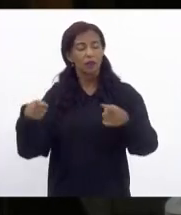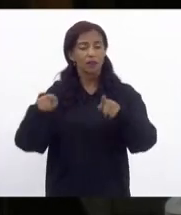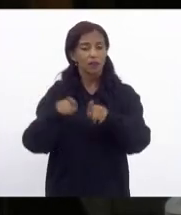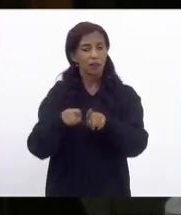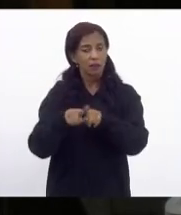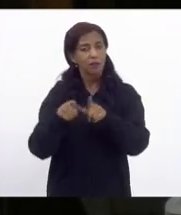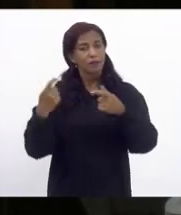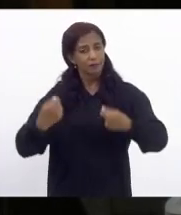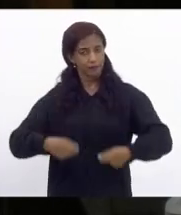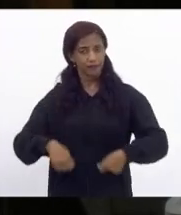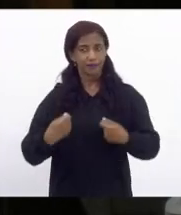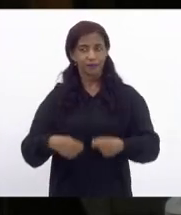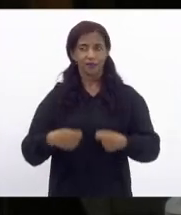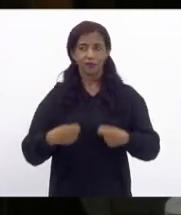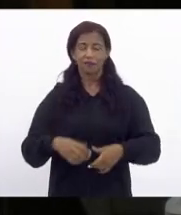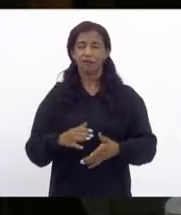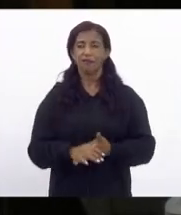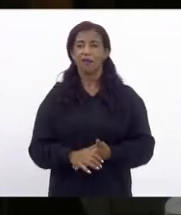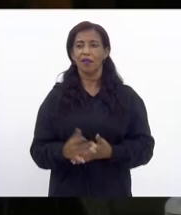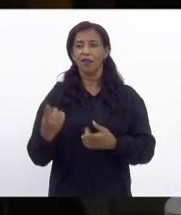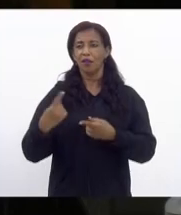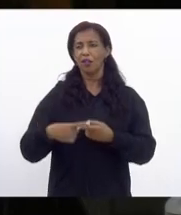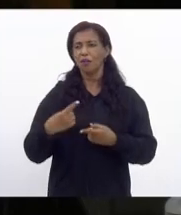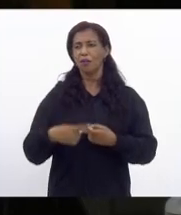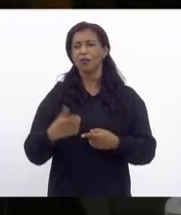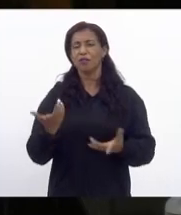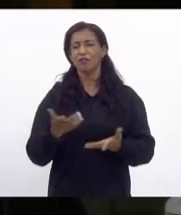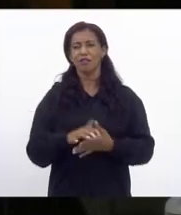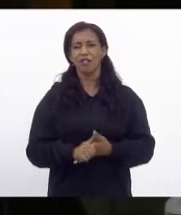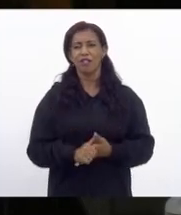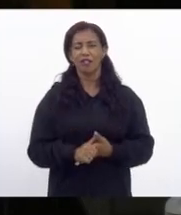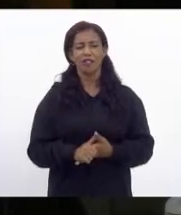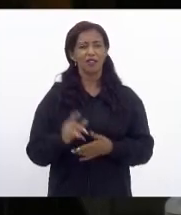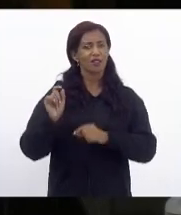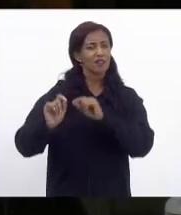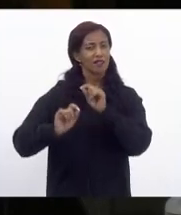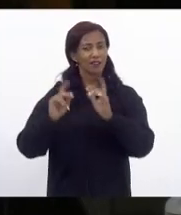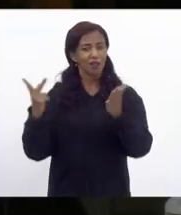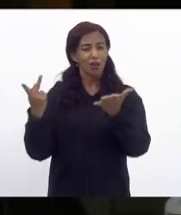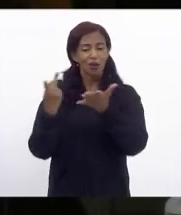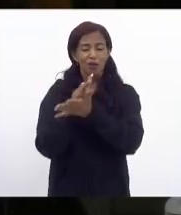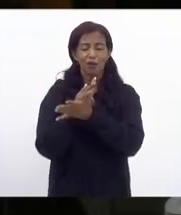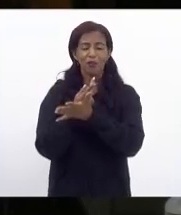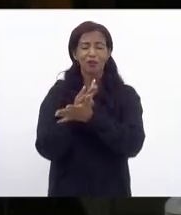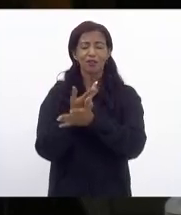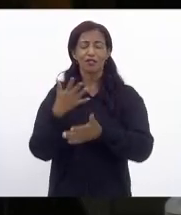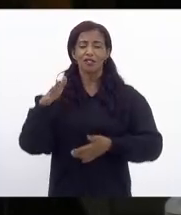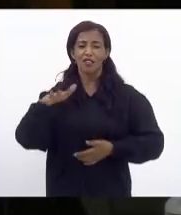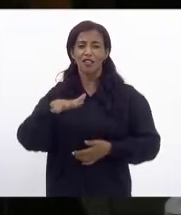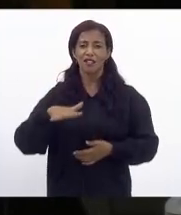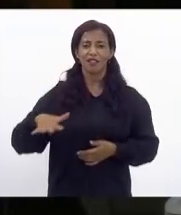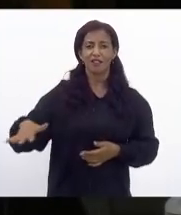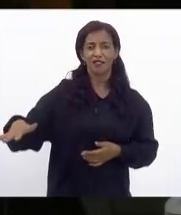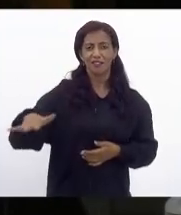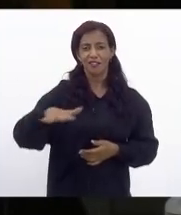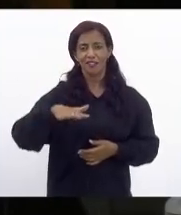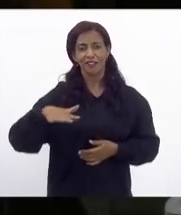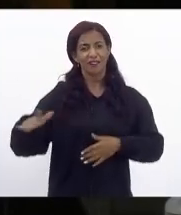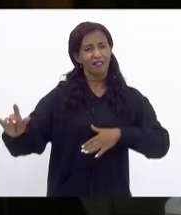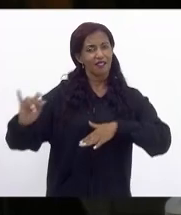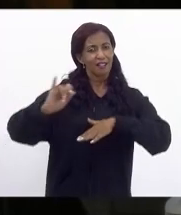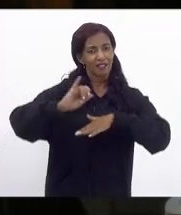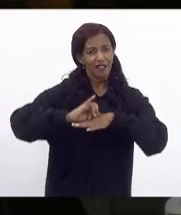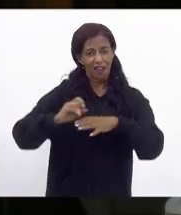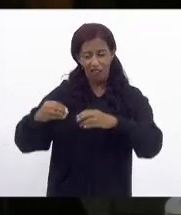necessita porque o que acontece na região metropolitana é que o solo